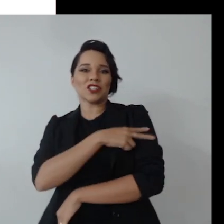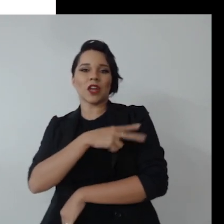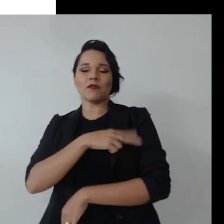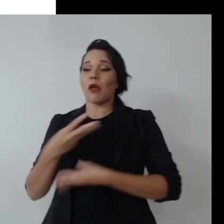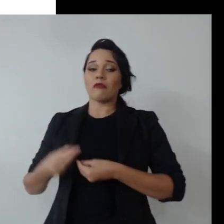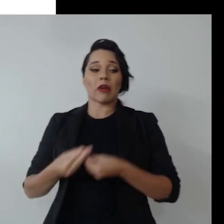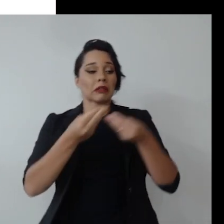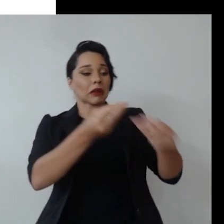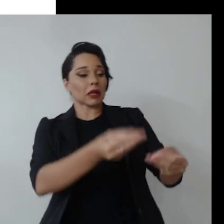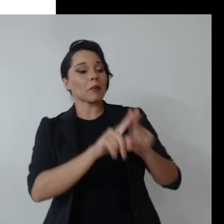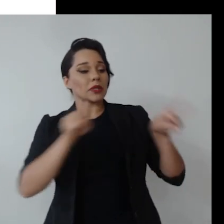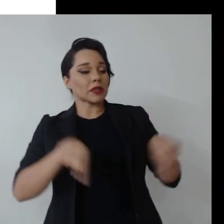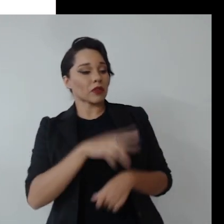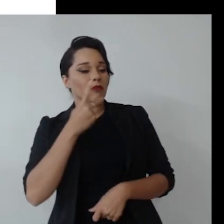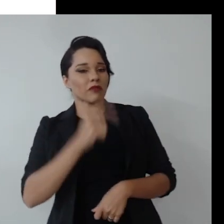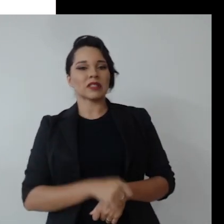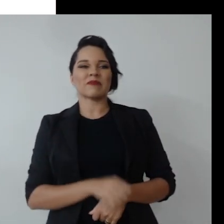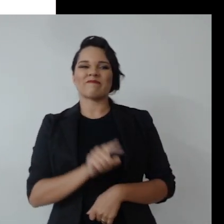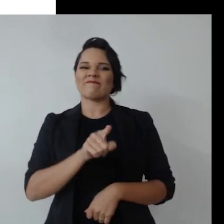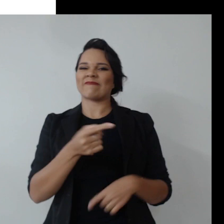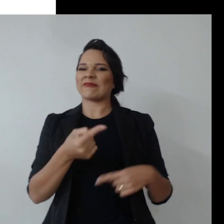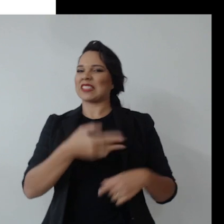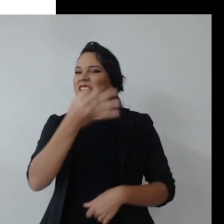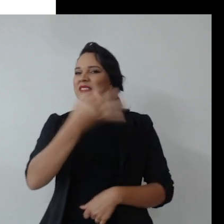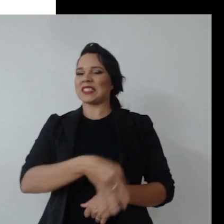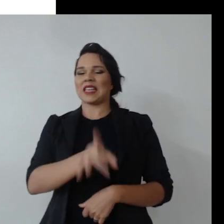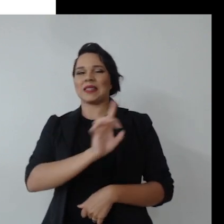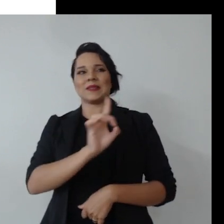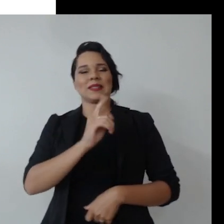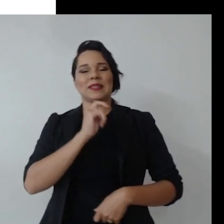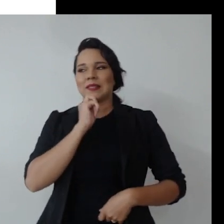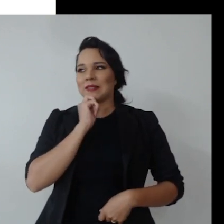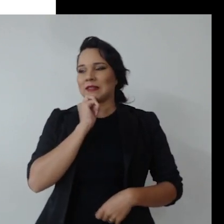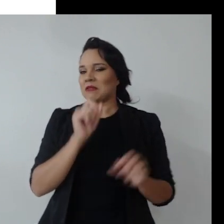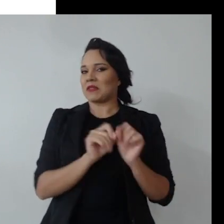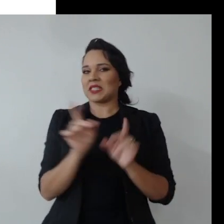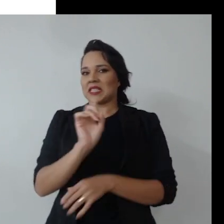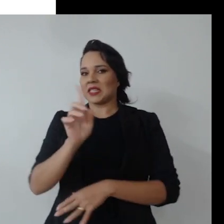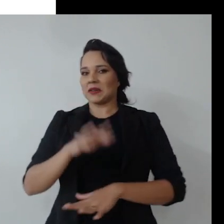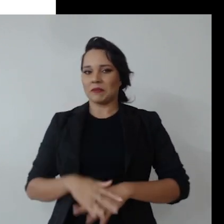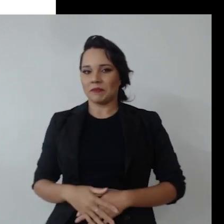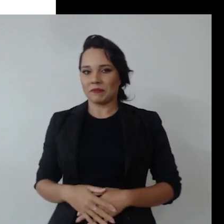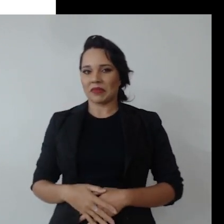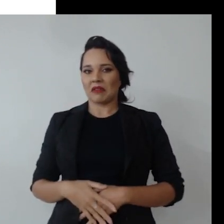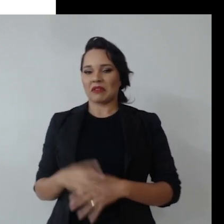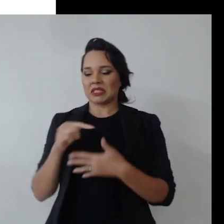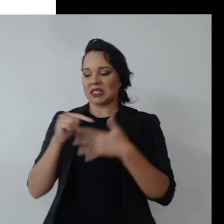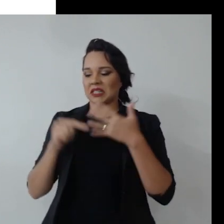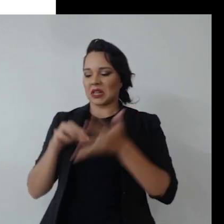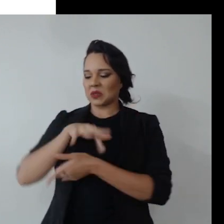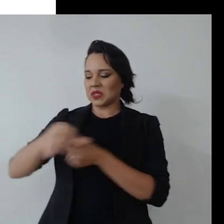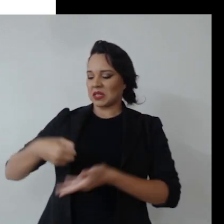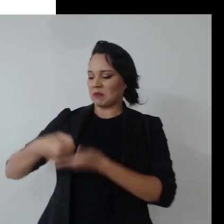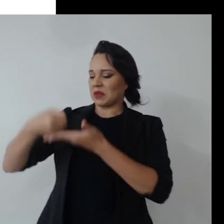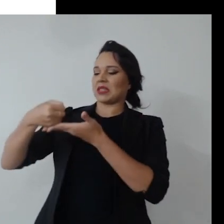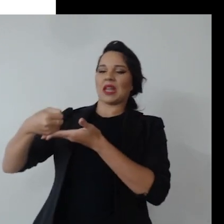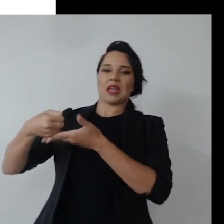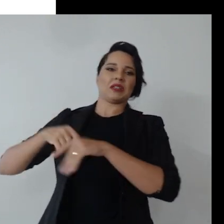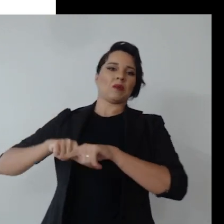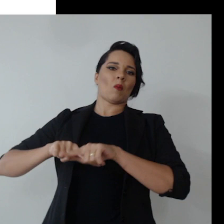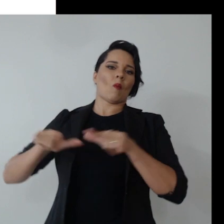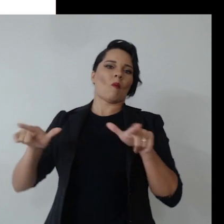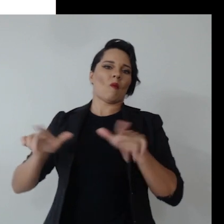chefe e vai entregar alguma coisa para o servidor e falar, isso não deu certo, não, não deu certo, não vamos fazer, não. botar critério de acreditabilidade deu